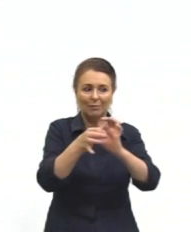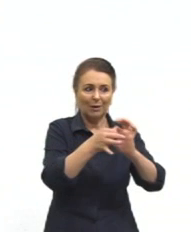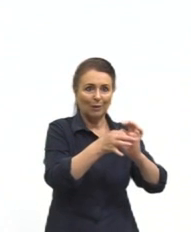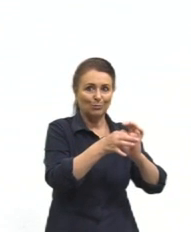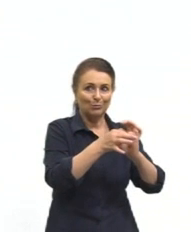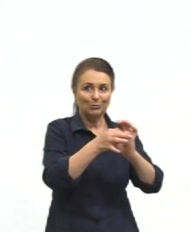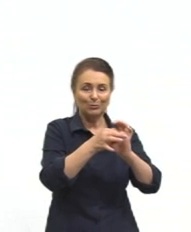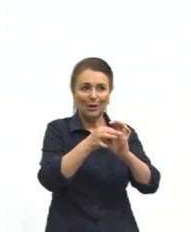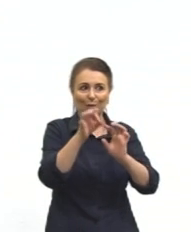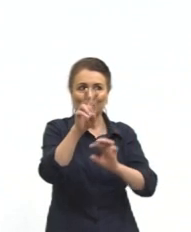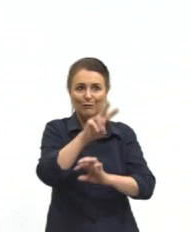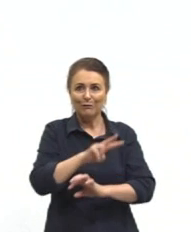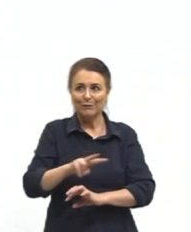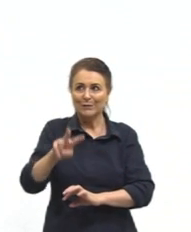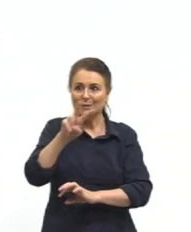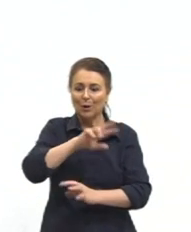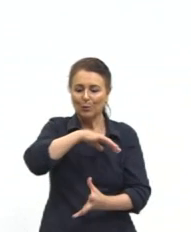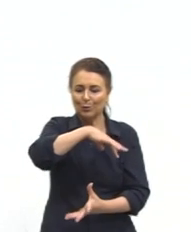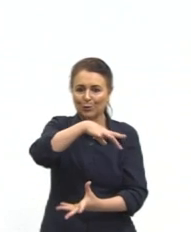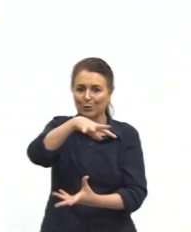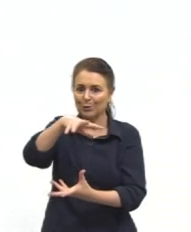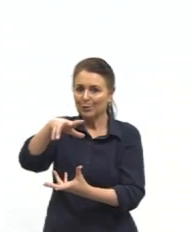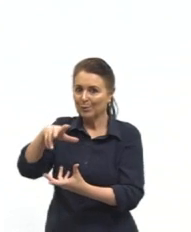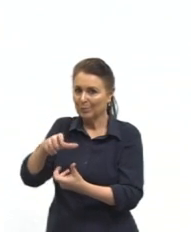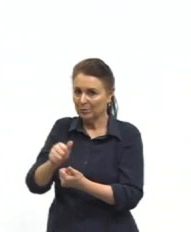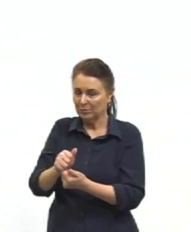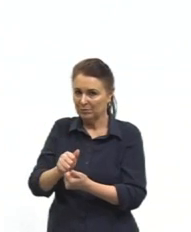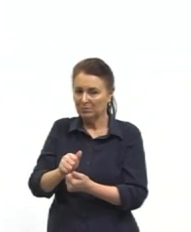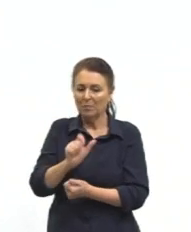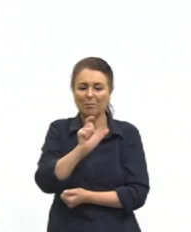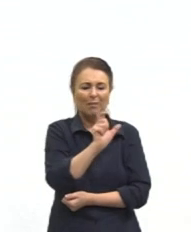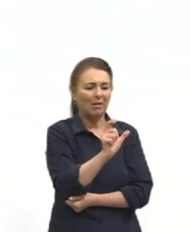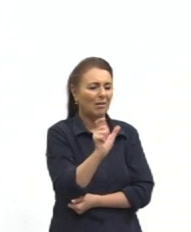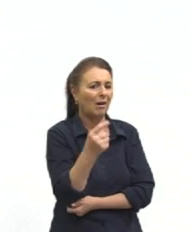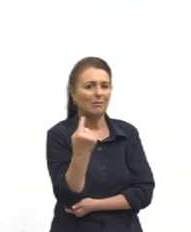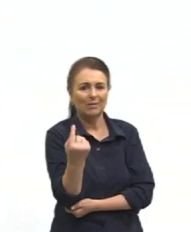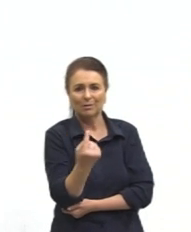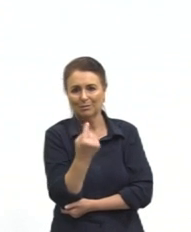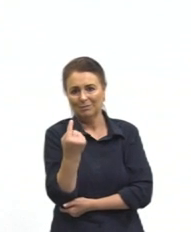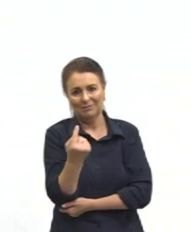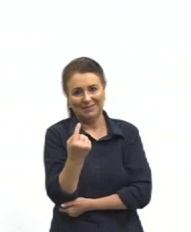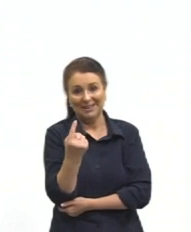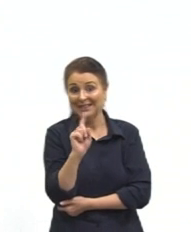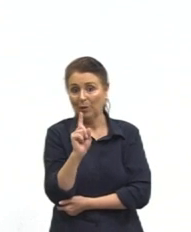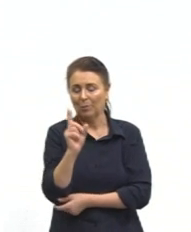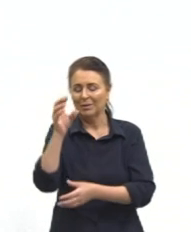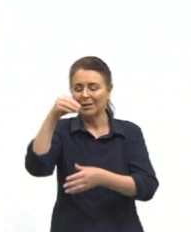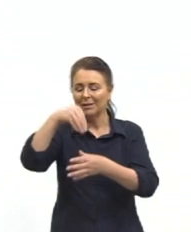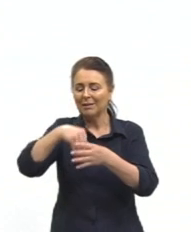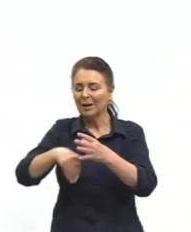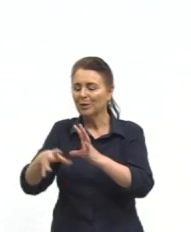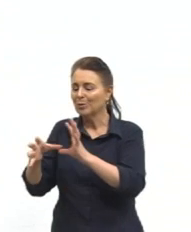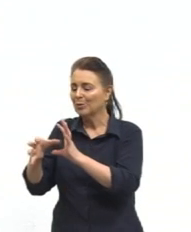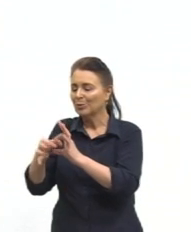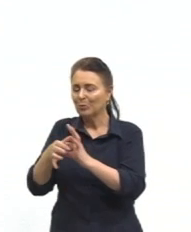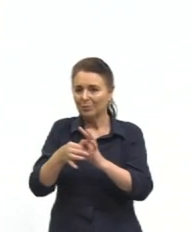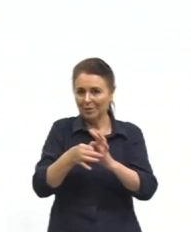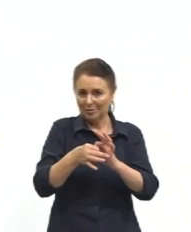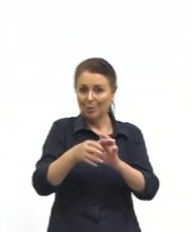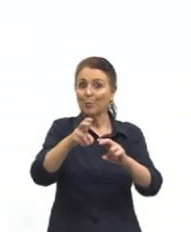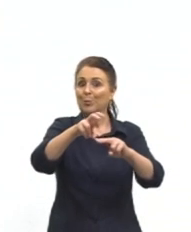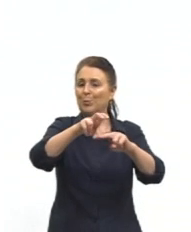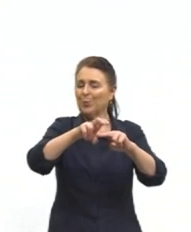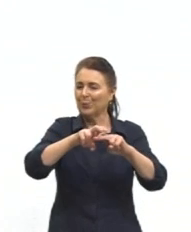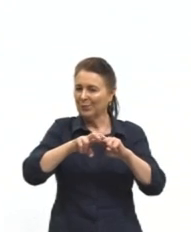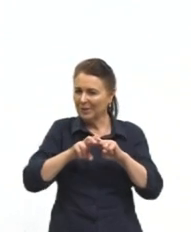nós não vamos focar, nunca, jamais, em palavrinhas isoladas, mas dentro de um contexto. O que enriquece